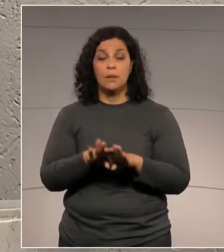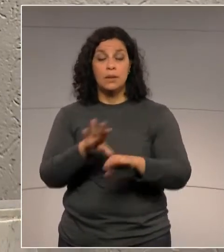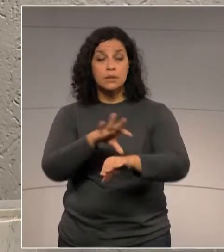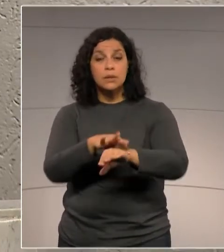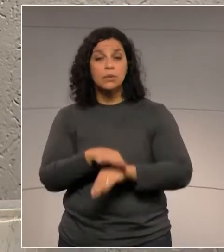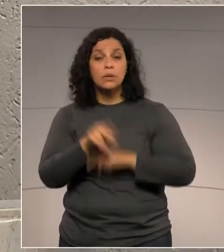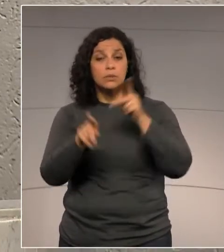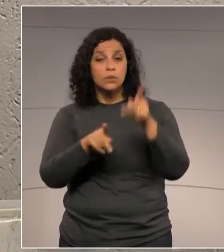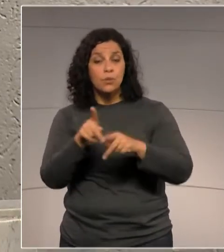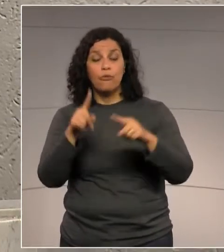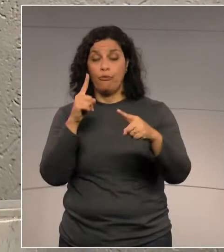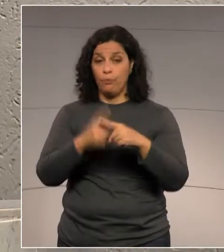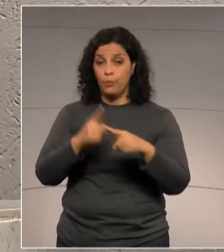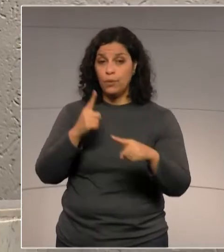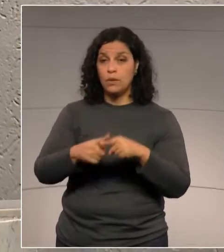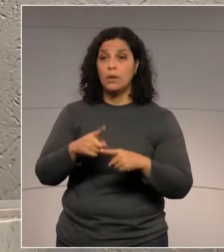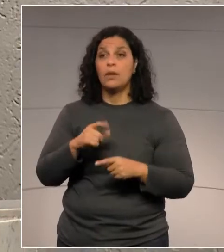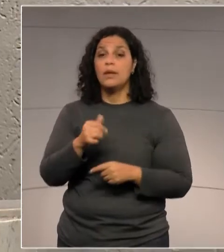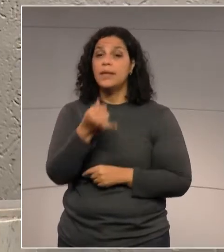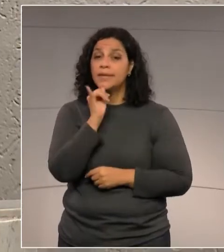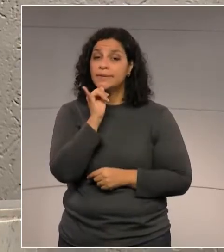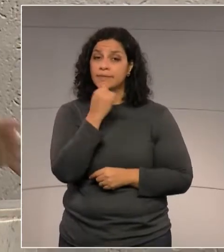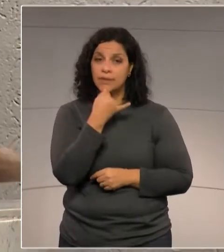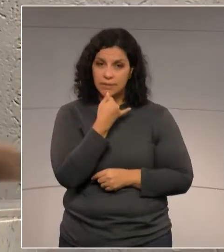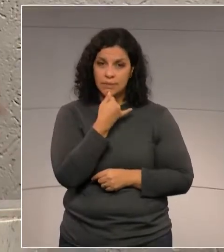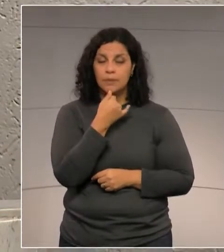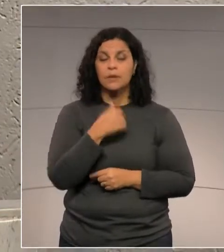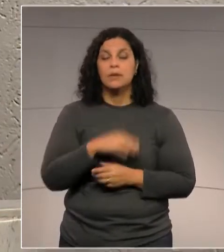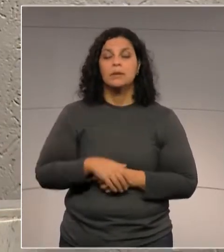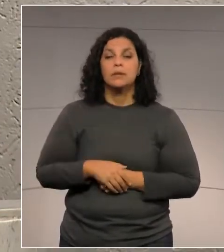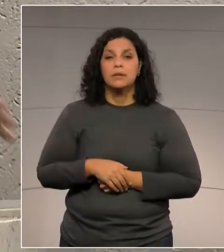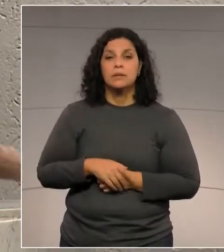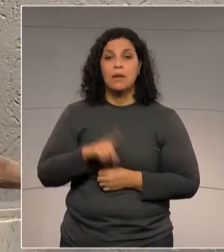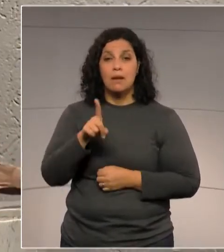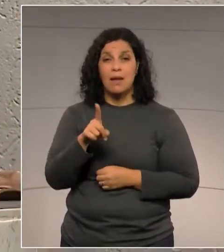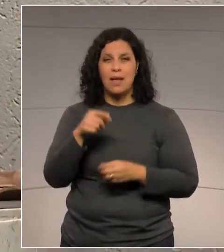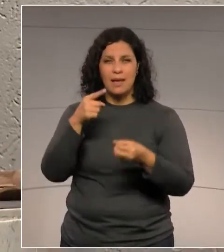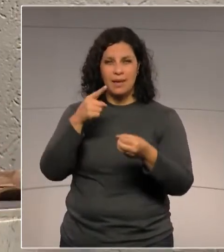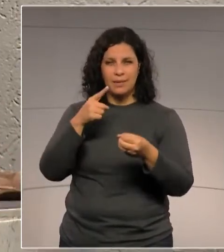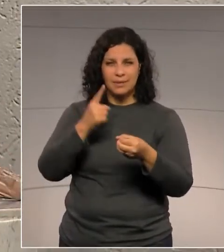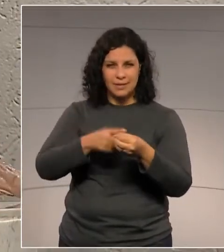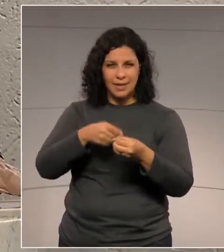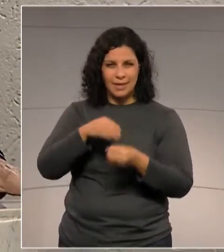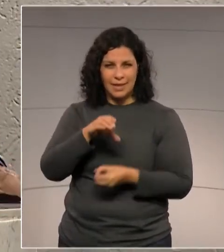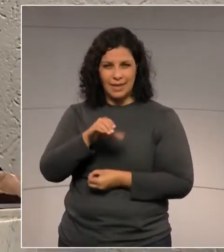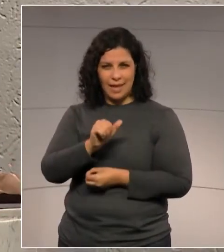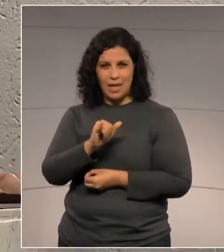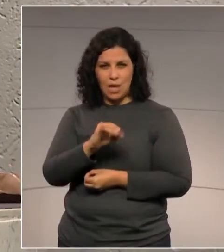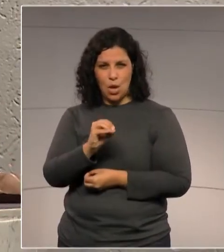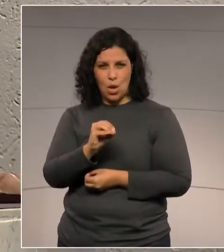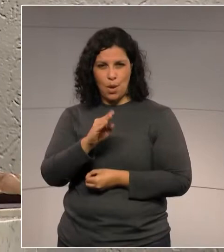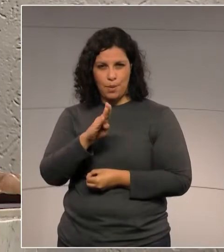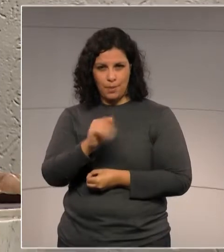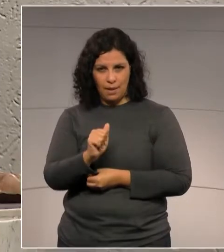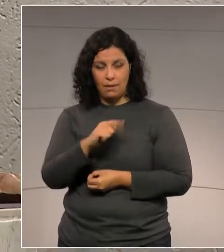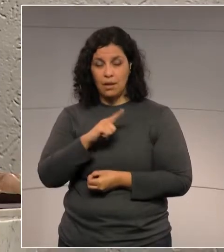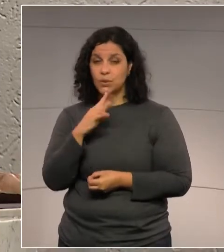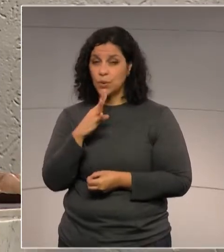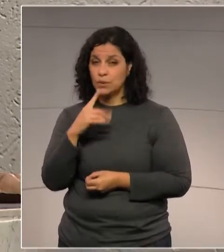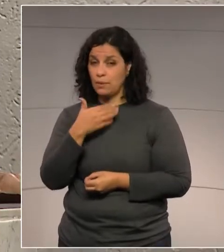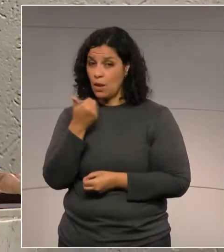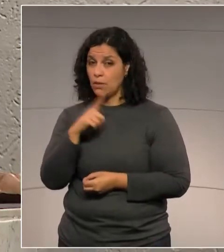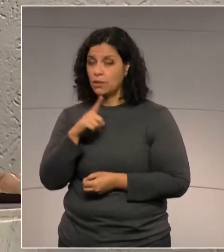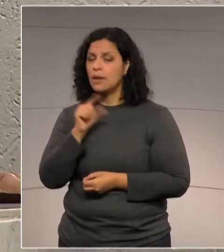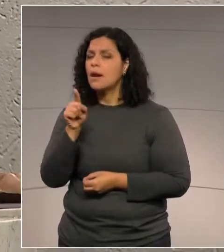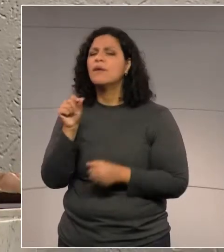segurança pública. Por quê? Porque, infelizmente, no caso de Caiobá, que a gente conhece um pouco melhor, o que